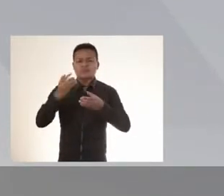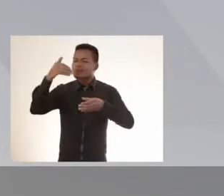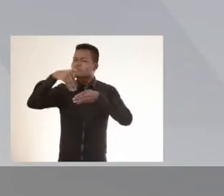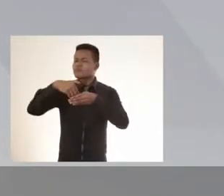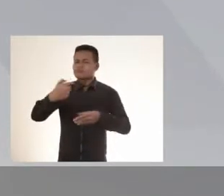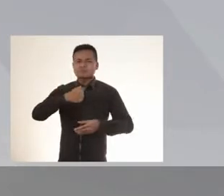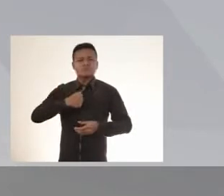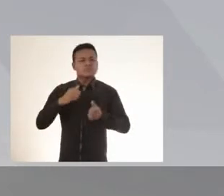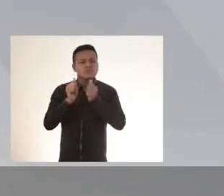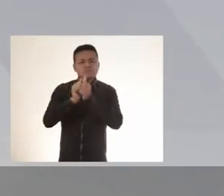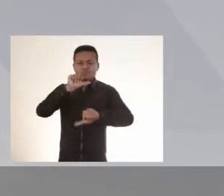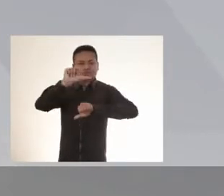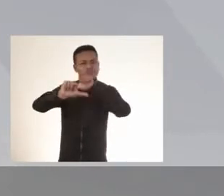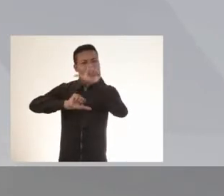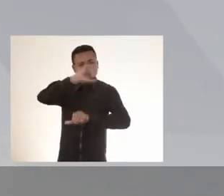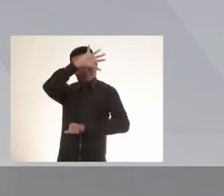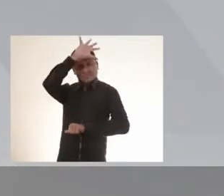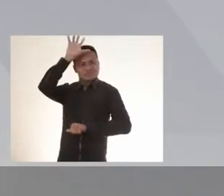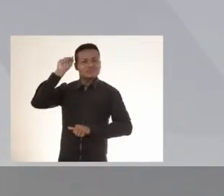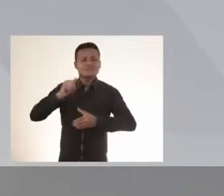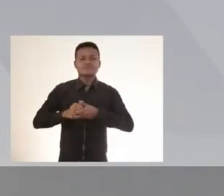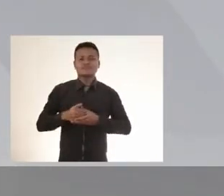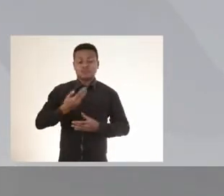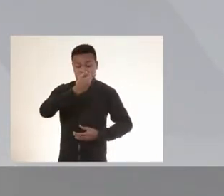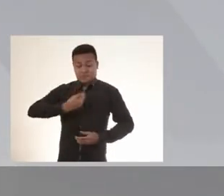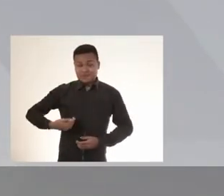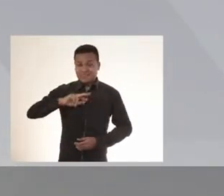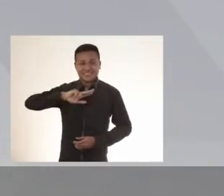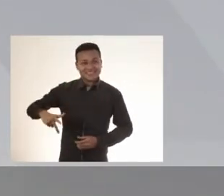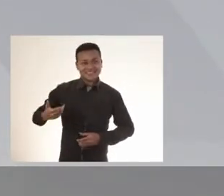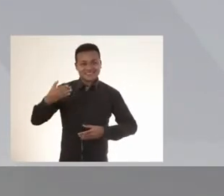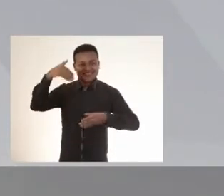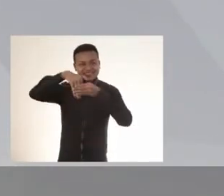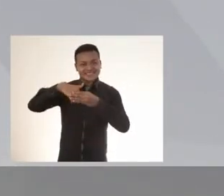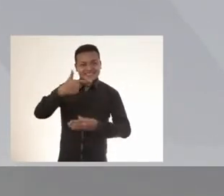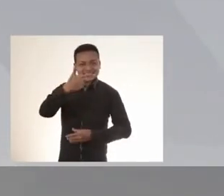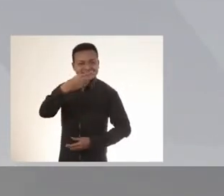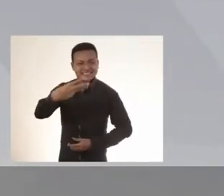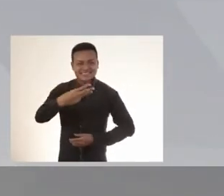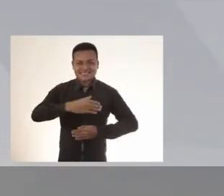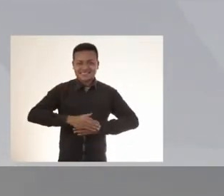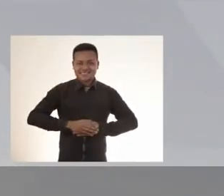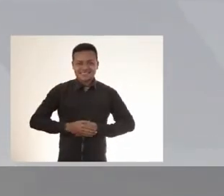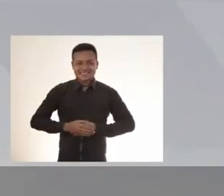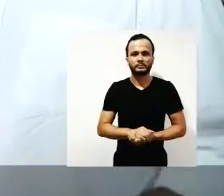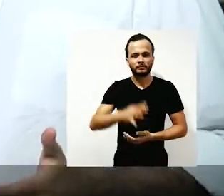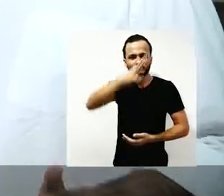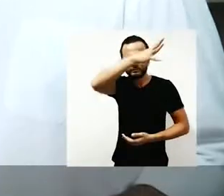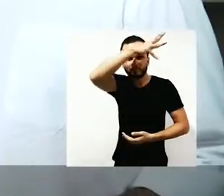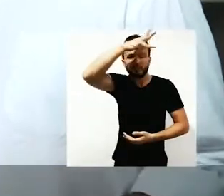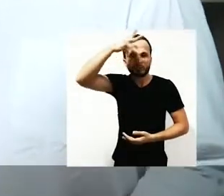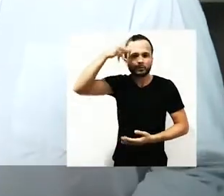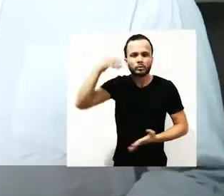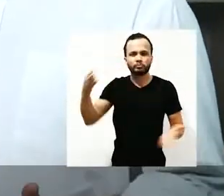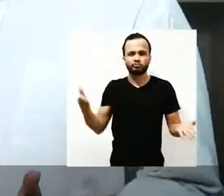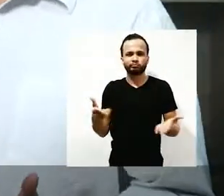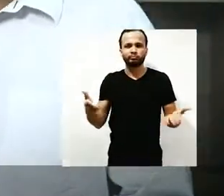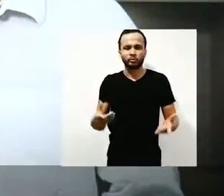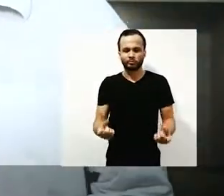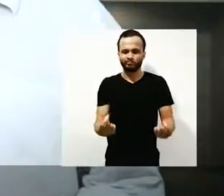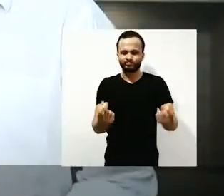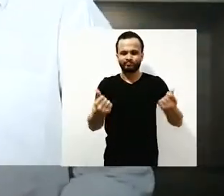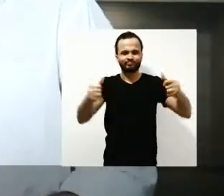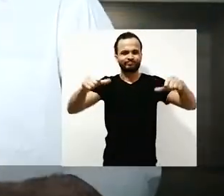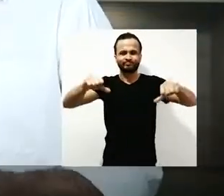Eu quero o seu voto para juntos mudarmos o Amazonas. Por um governo diferente, vote 23. O Amazonas vive